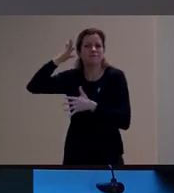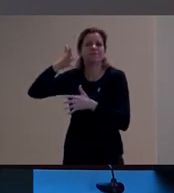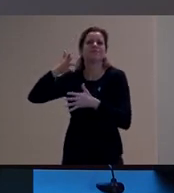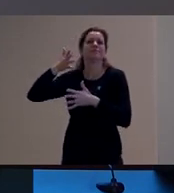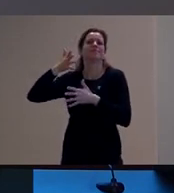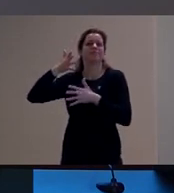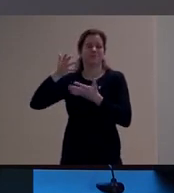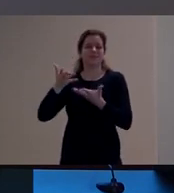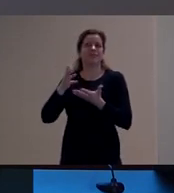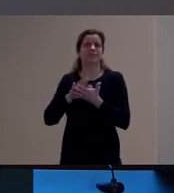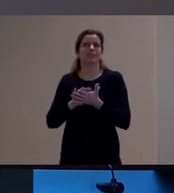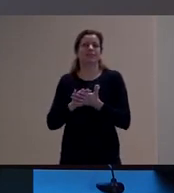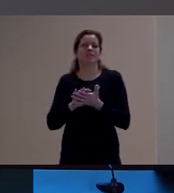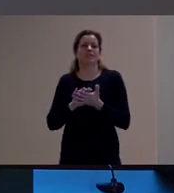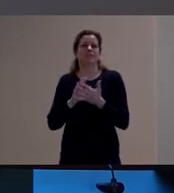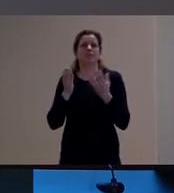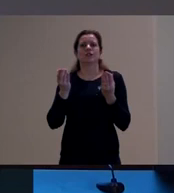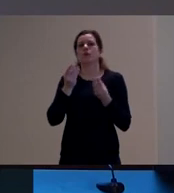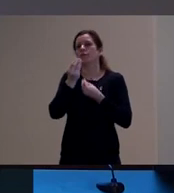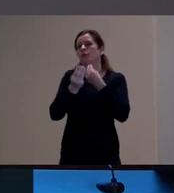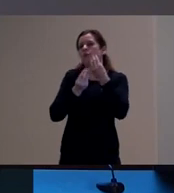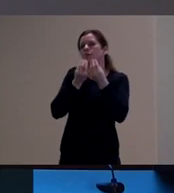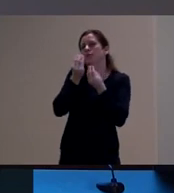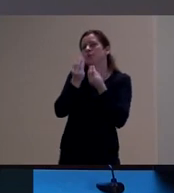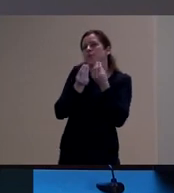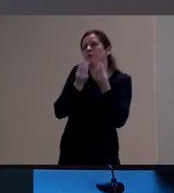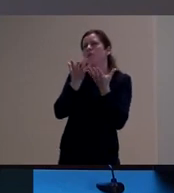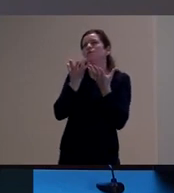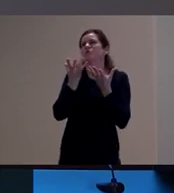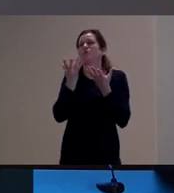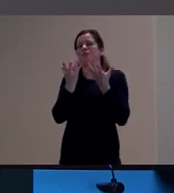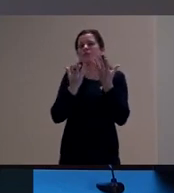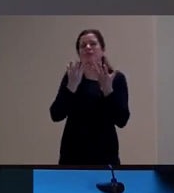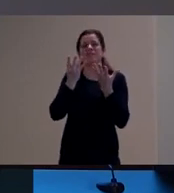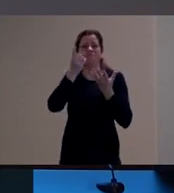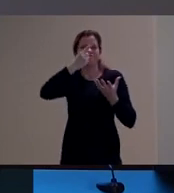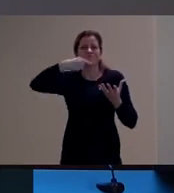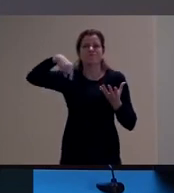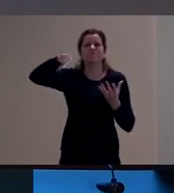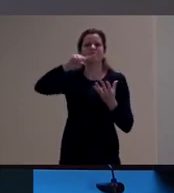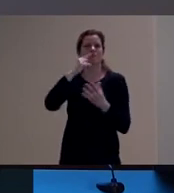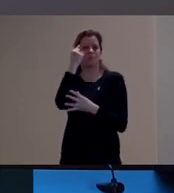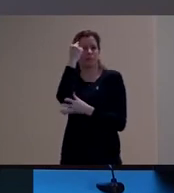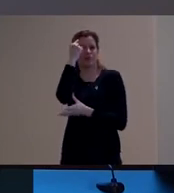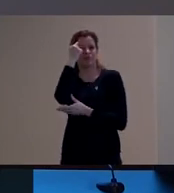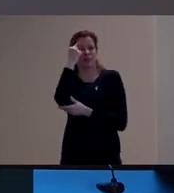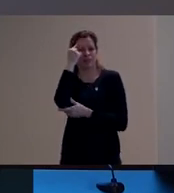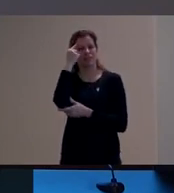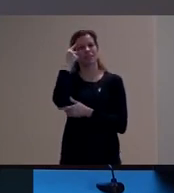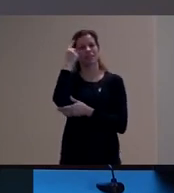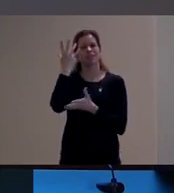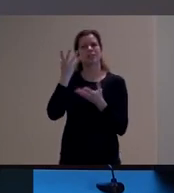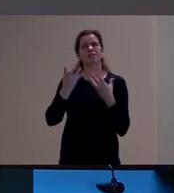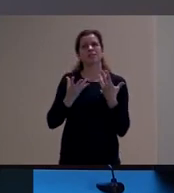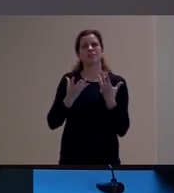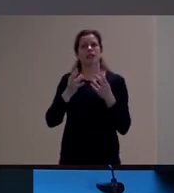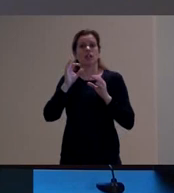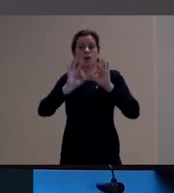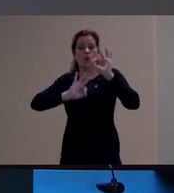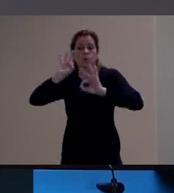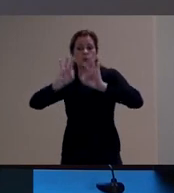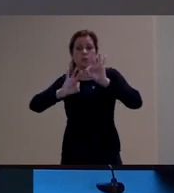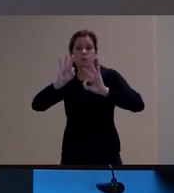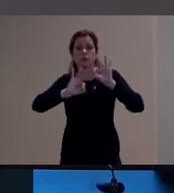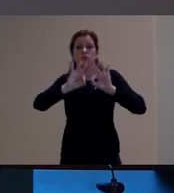sobre como que a gente pode pensar em organizar